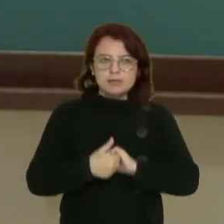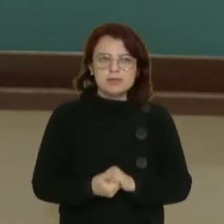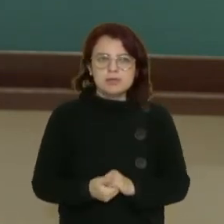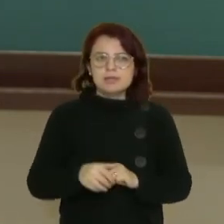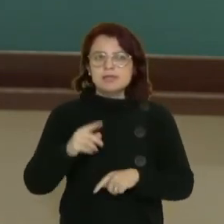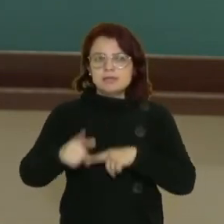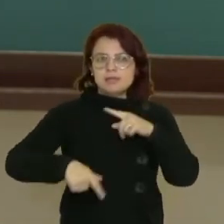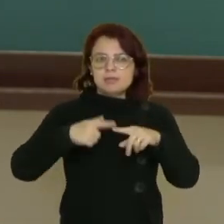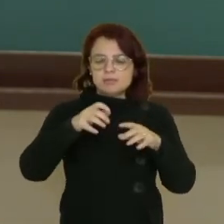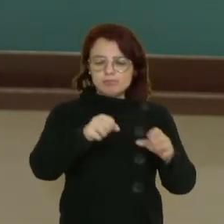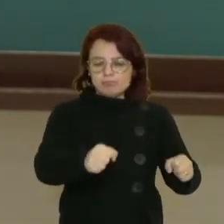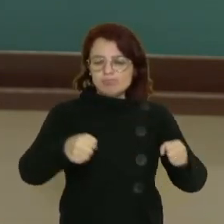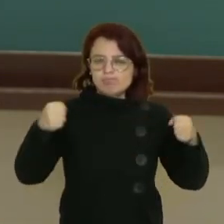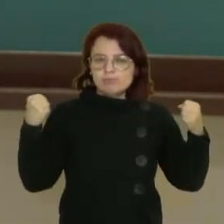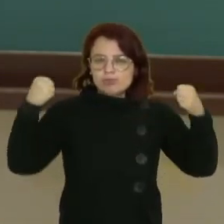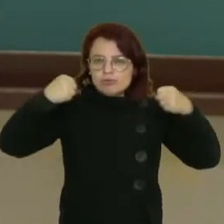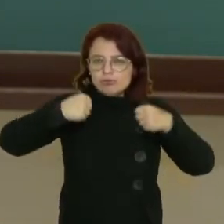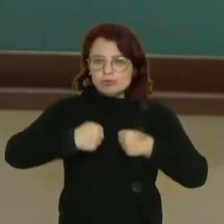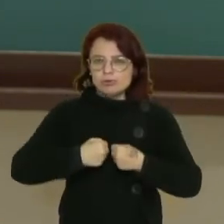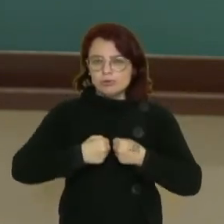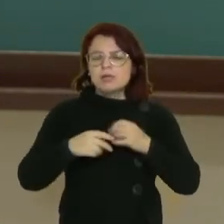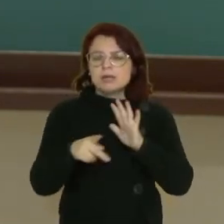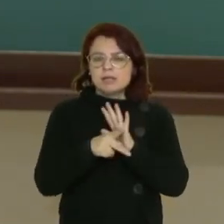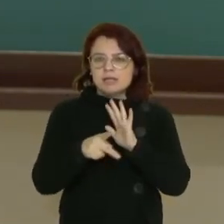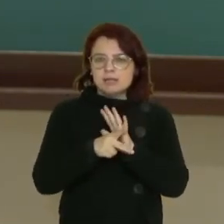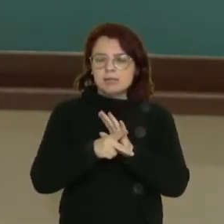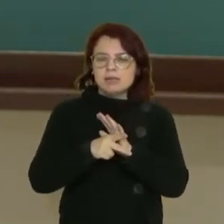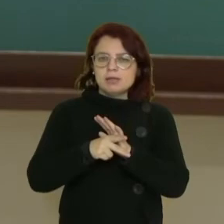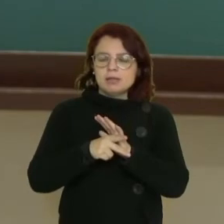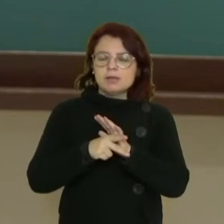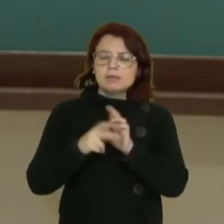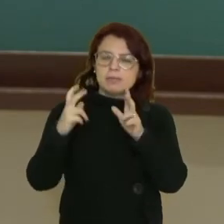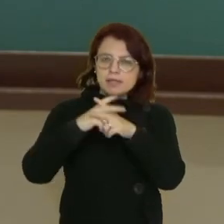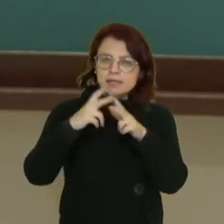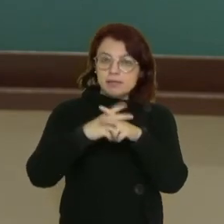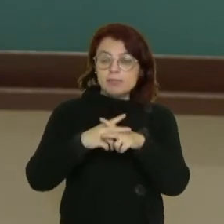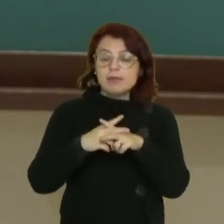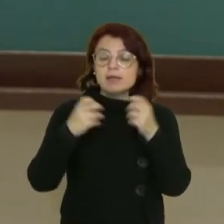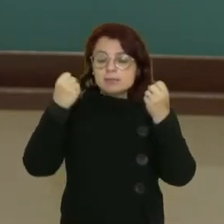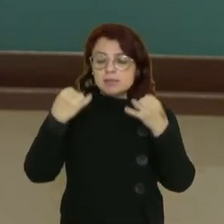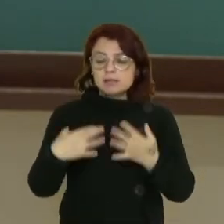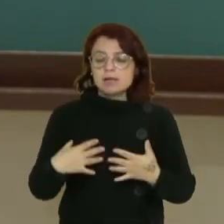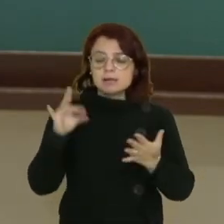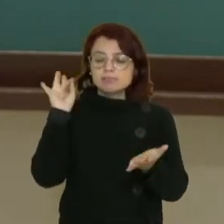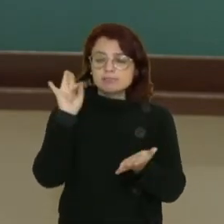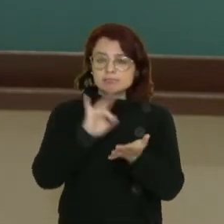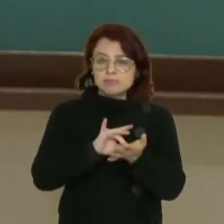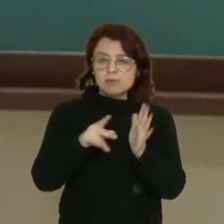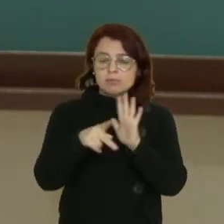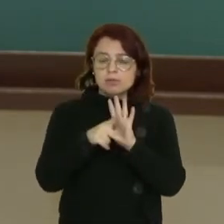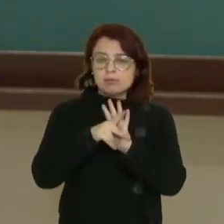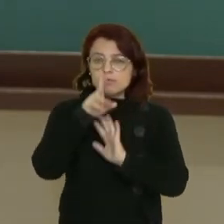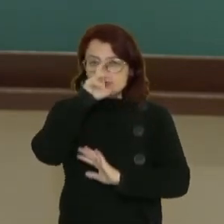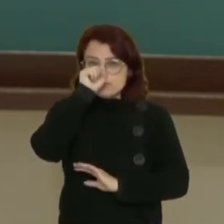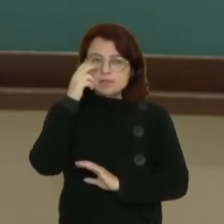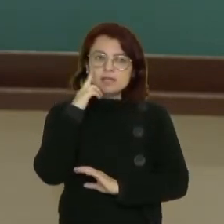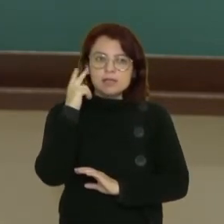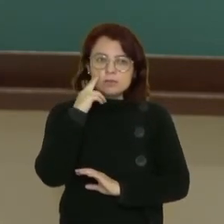usou nas suas batalhas. Então, tudo isso para explicar a realidade, as forças sobrenaturais da natureza.